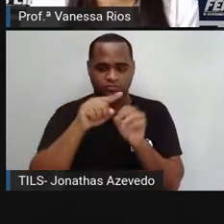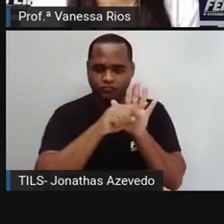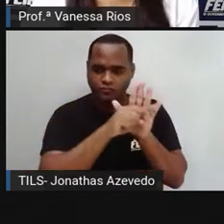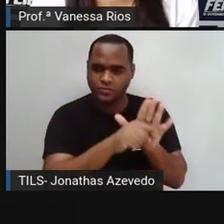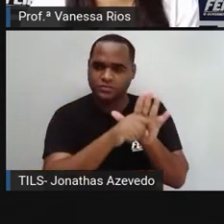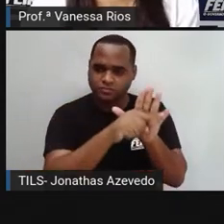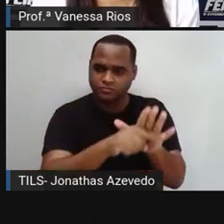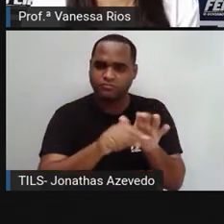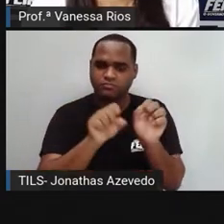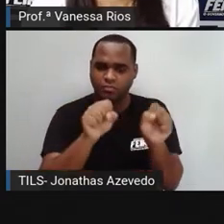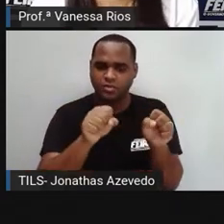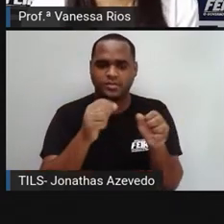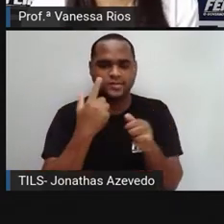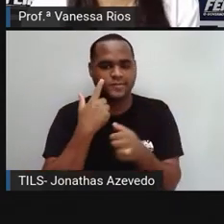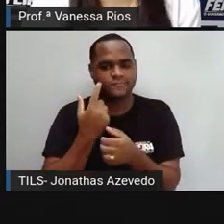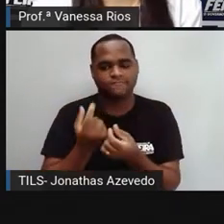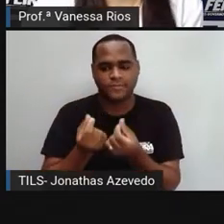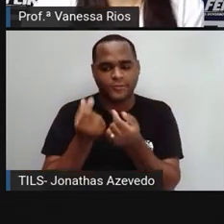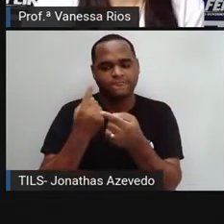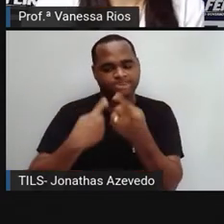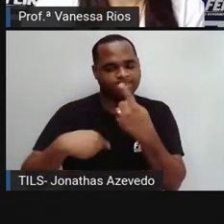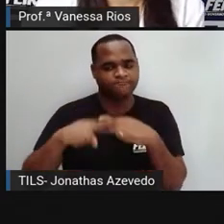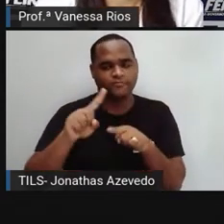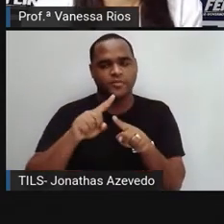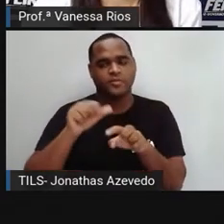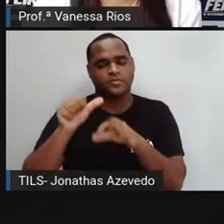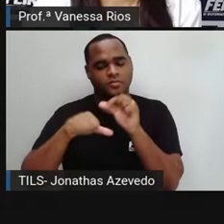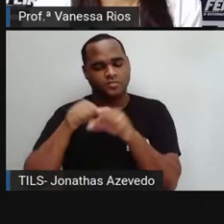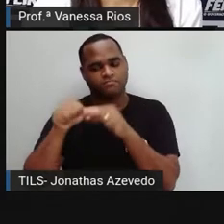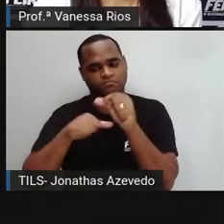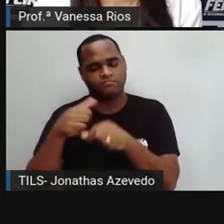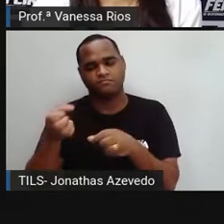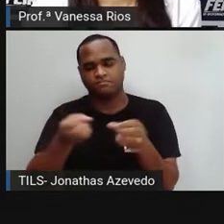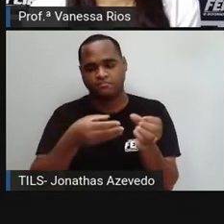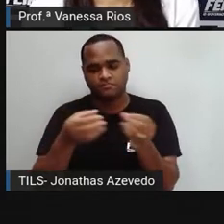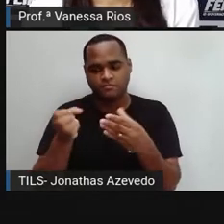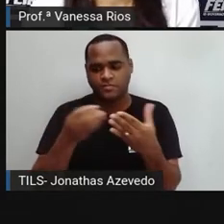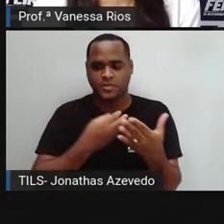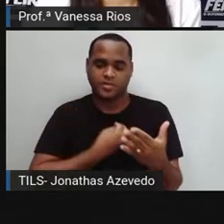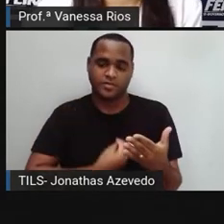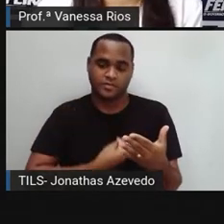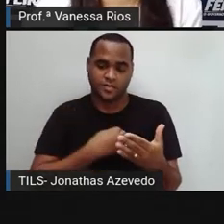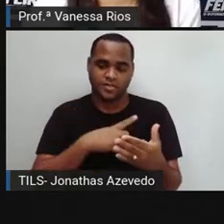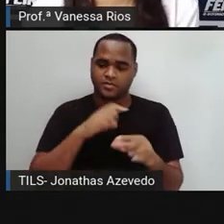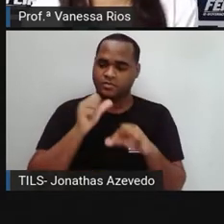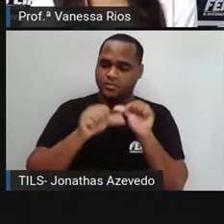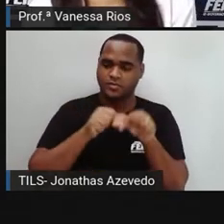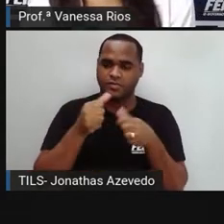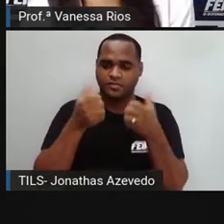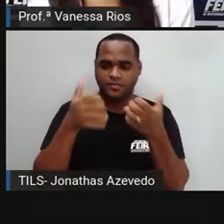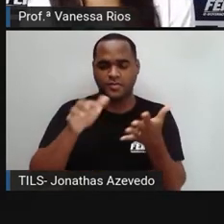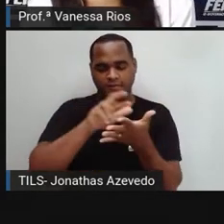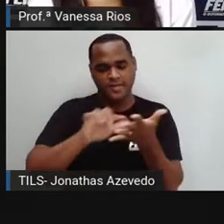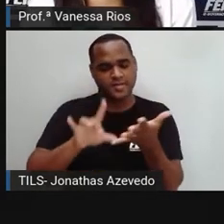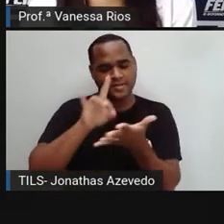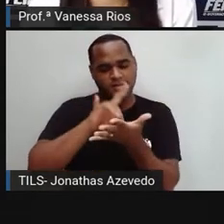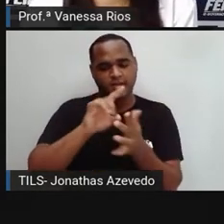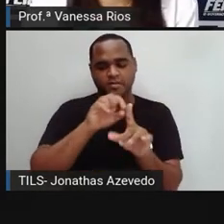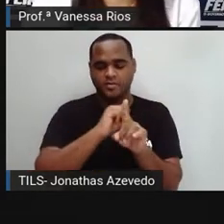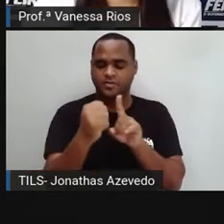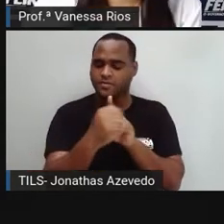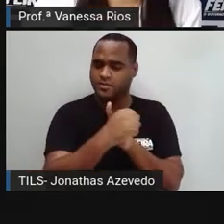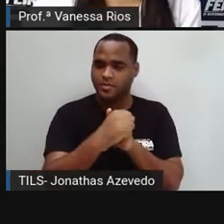no empreendedorismo e modificar, de repente, né? A vida, modificar as realidades sociais